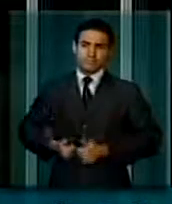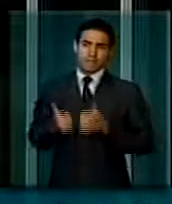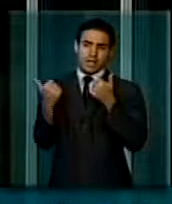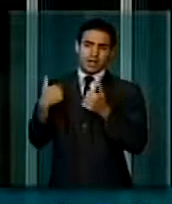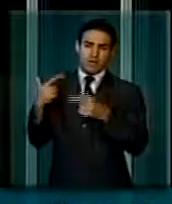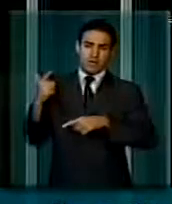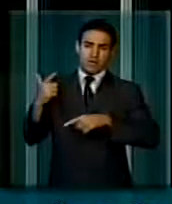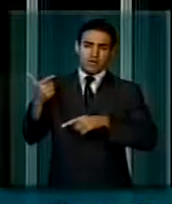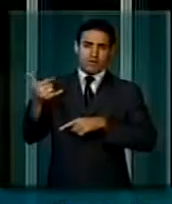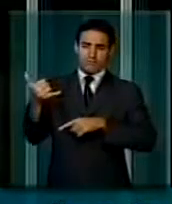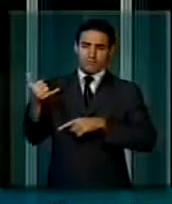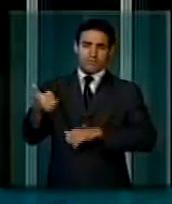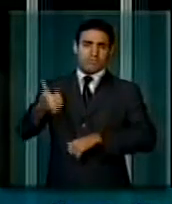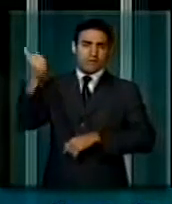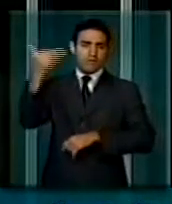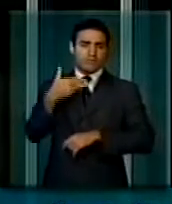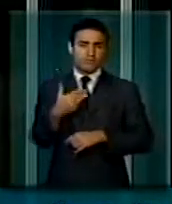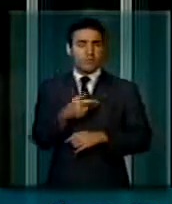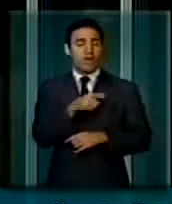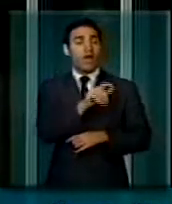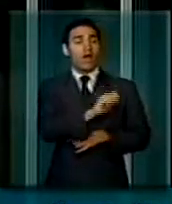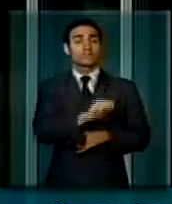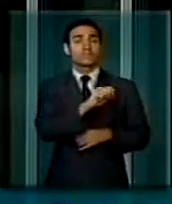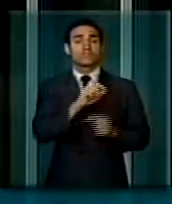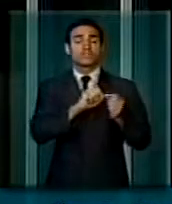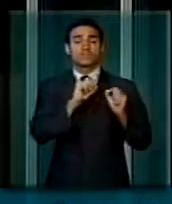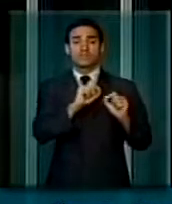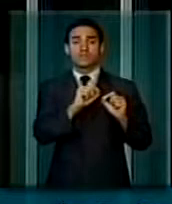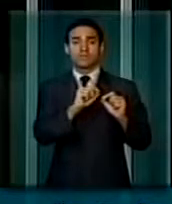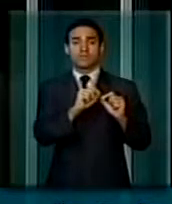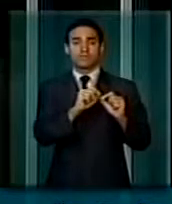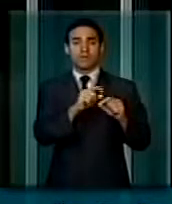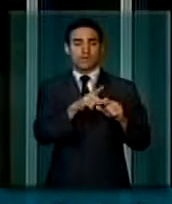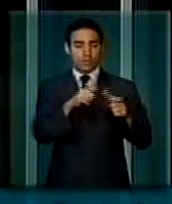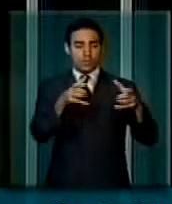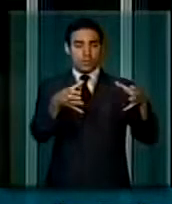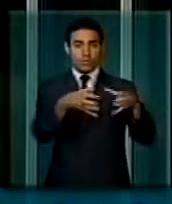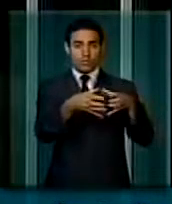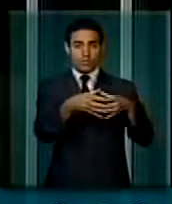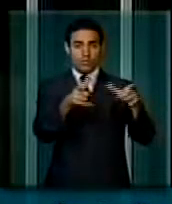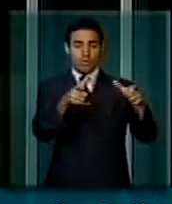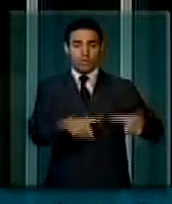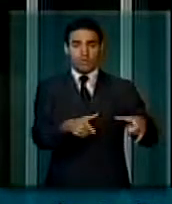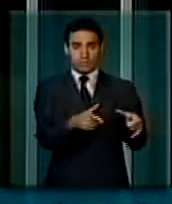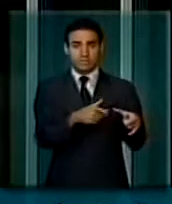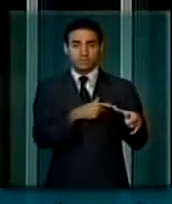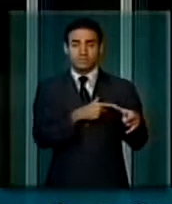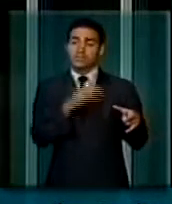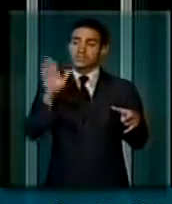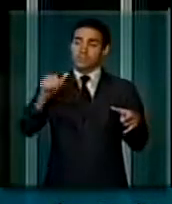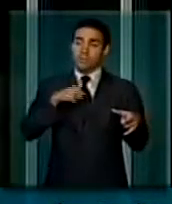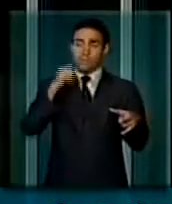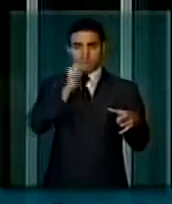polícia. O que fez a Argentina? Eles chamam de grupos locales. Organizou as mães.